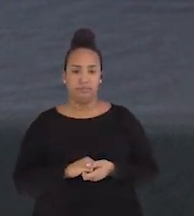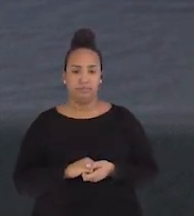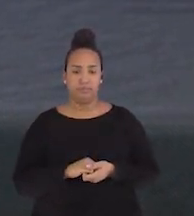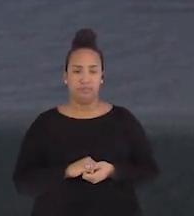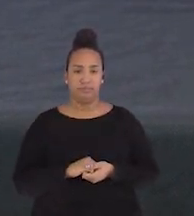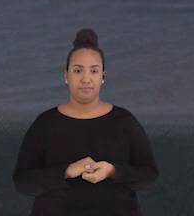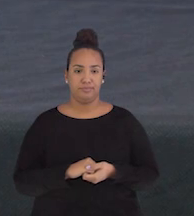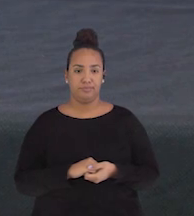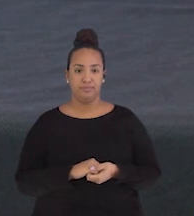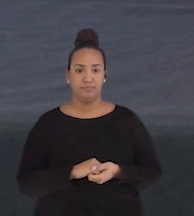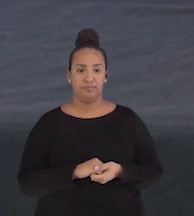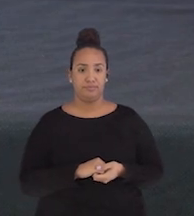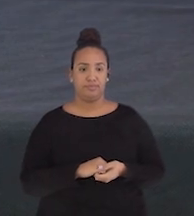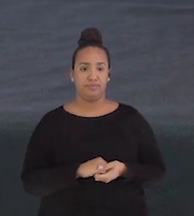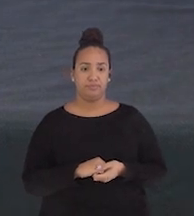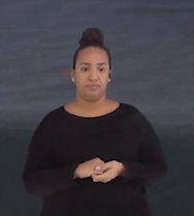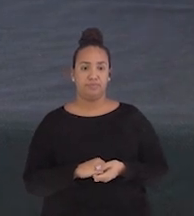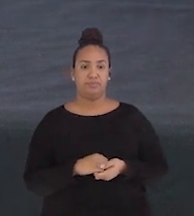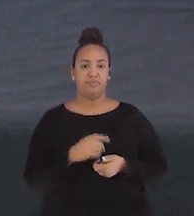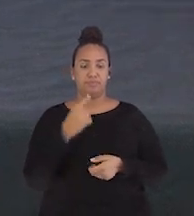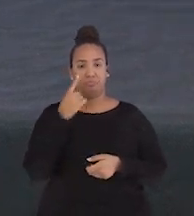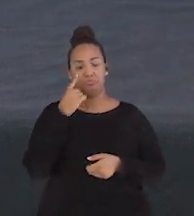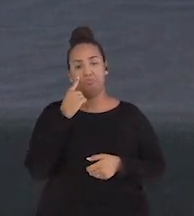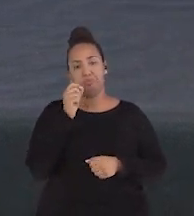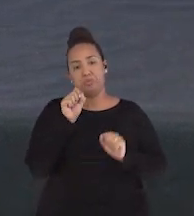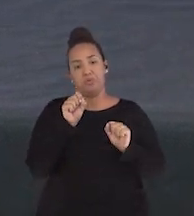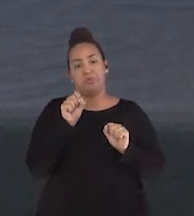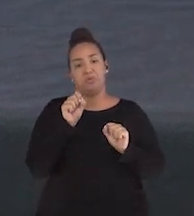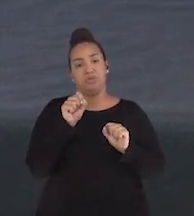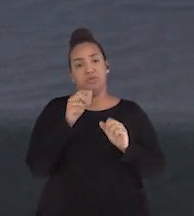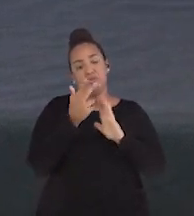Como se tivesse uma aguinha aqui embaixo.